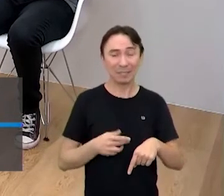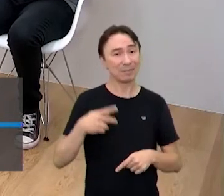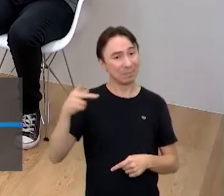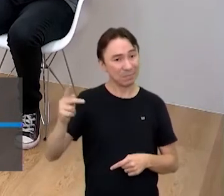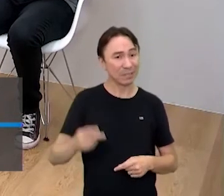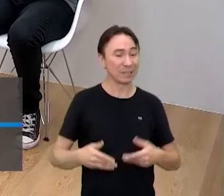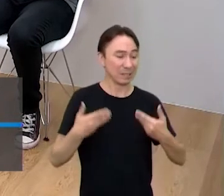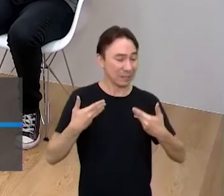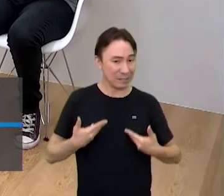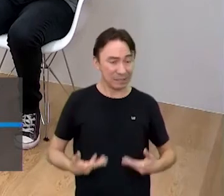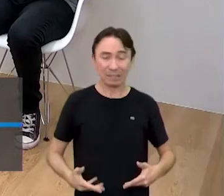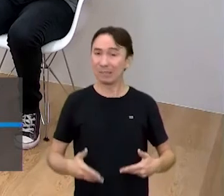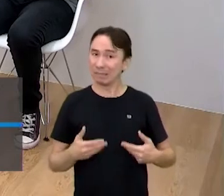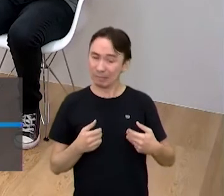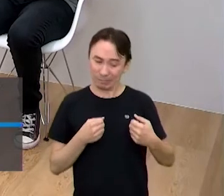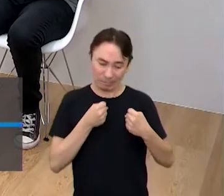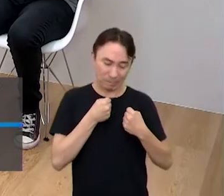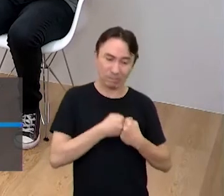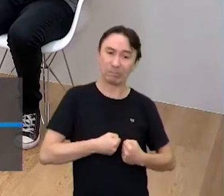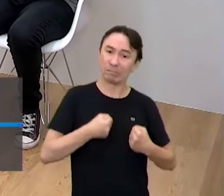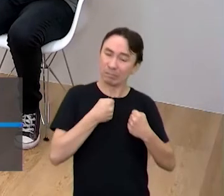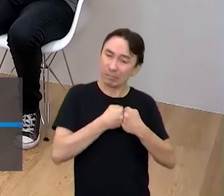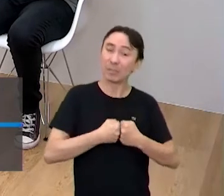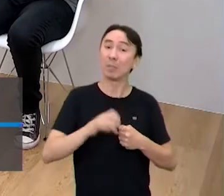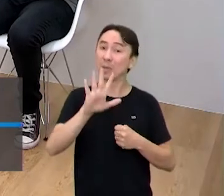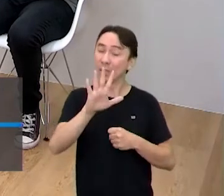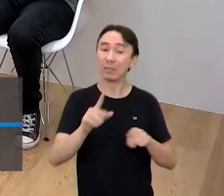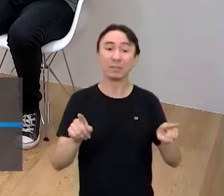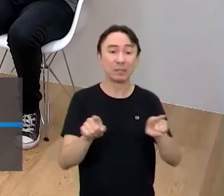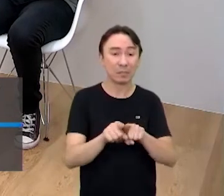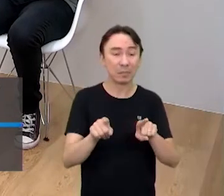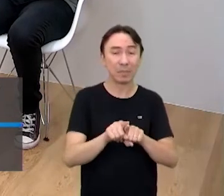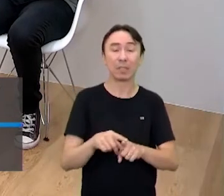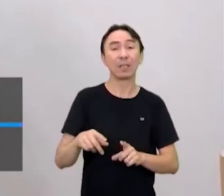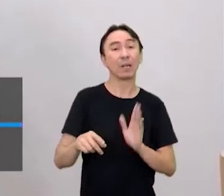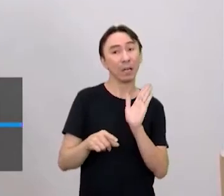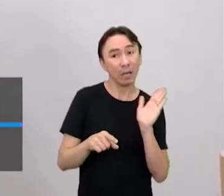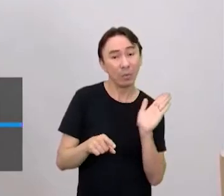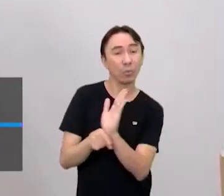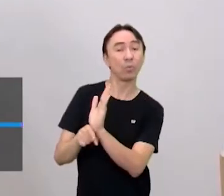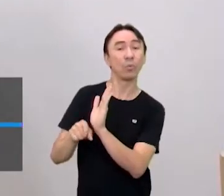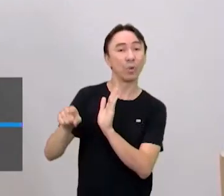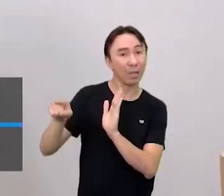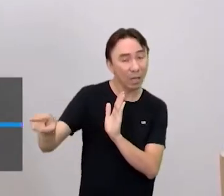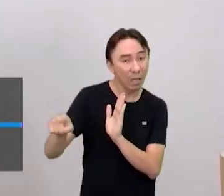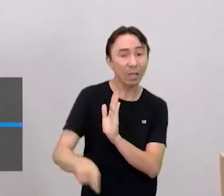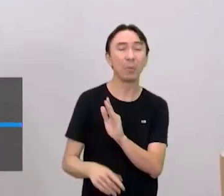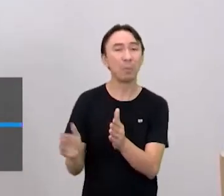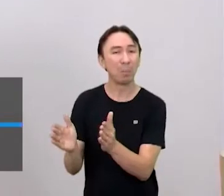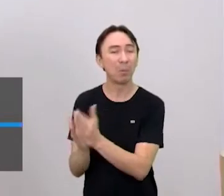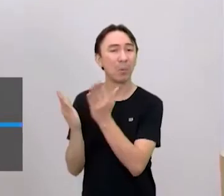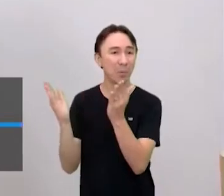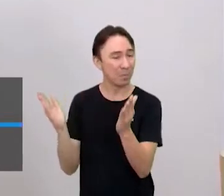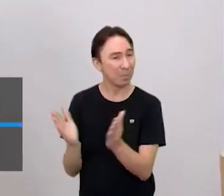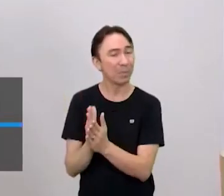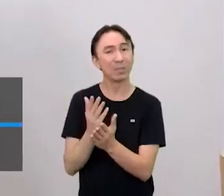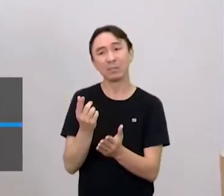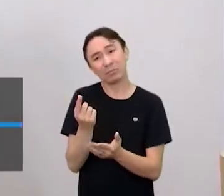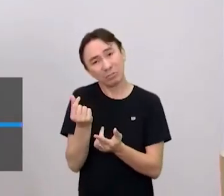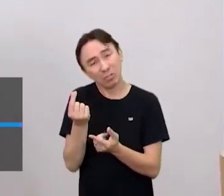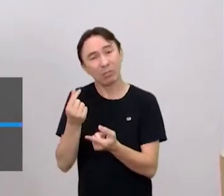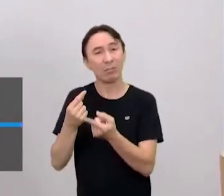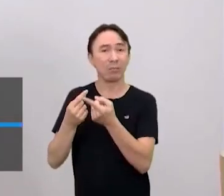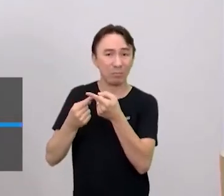também tem a ver com o quê? Com uma possibilidade de ascensão social das pessoas que são muito pobres, que são